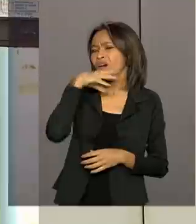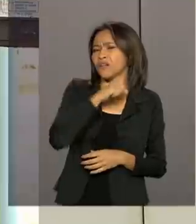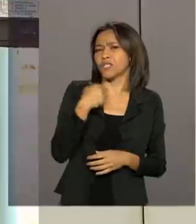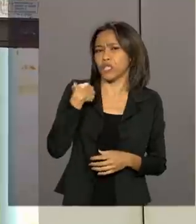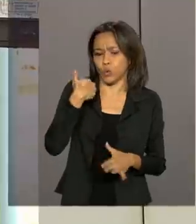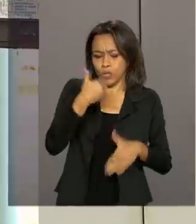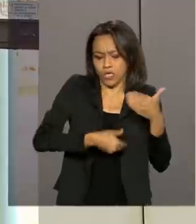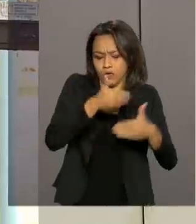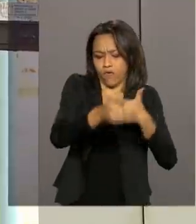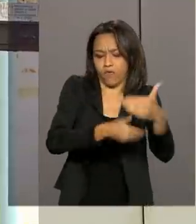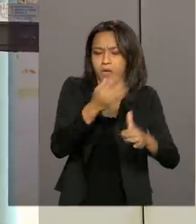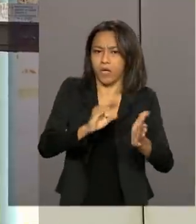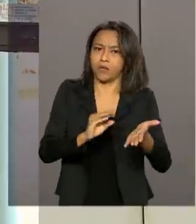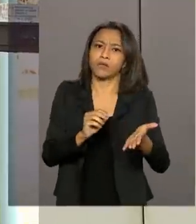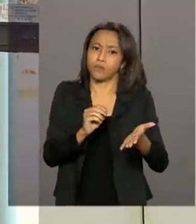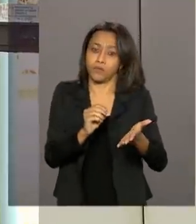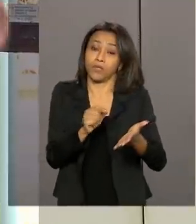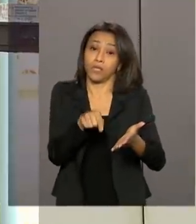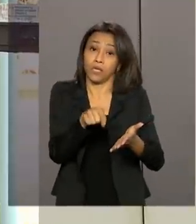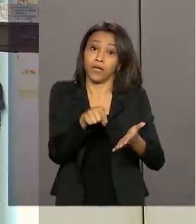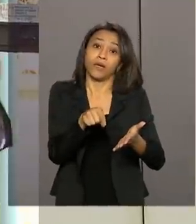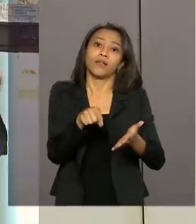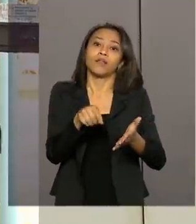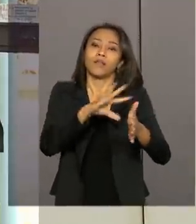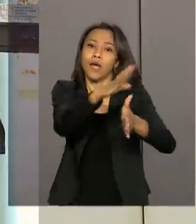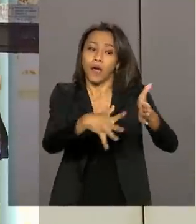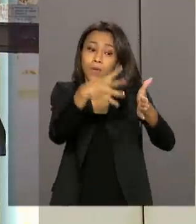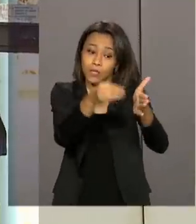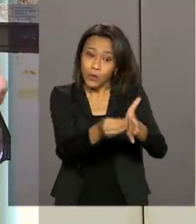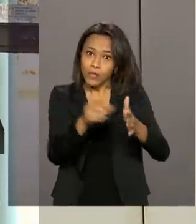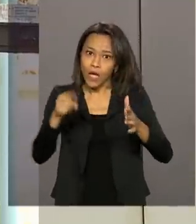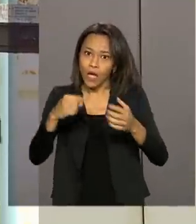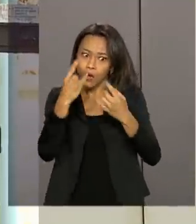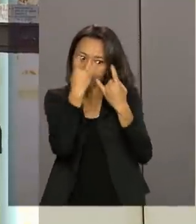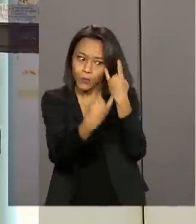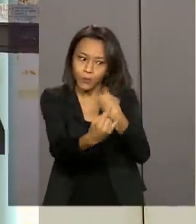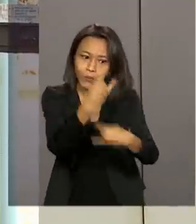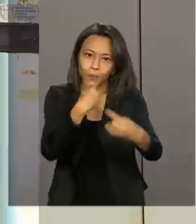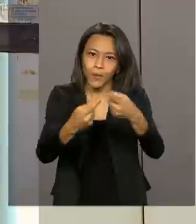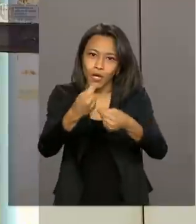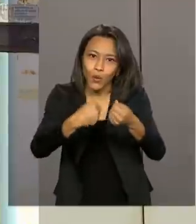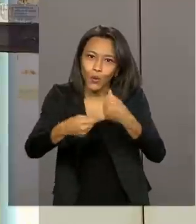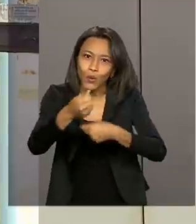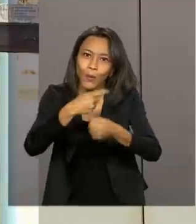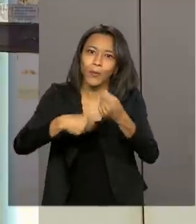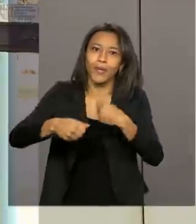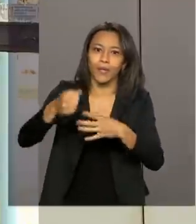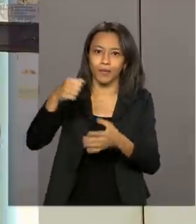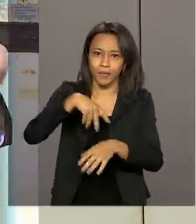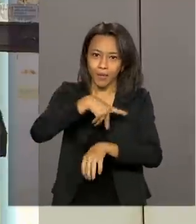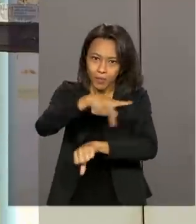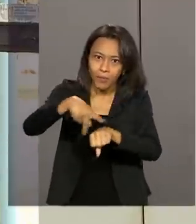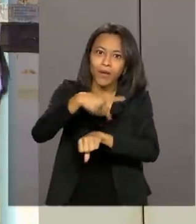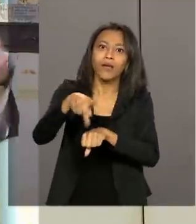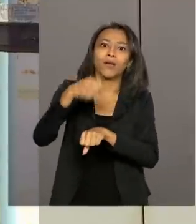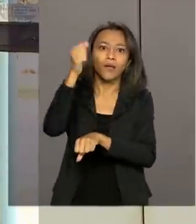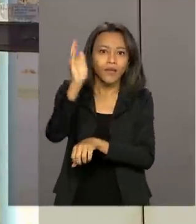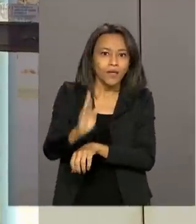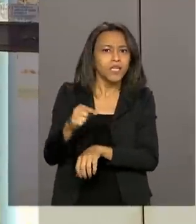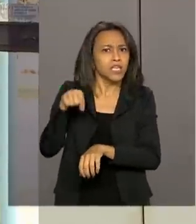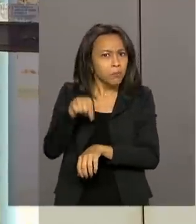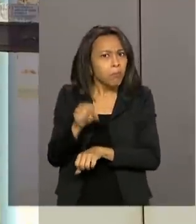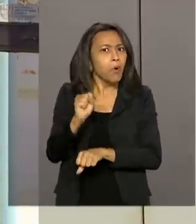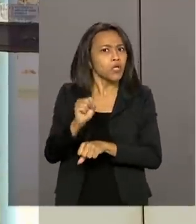desenvolvimento sustentável da Amazônia é uma fonte de divisa econômica para o Estado brasileiro e que pode ser